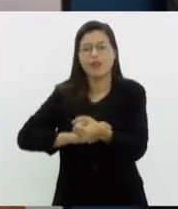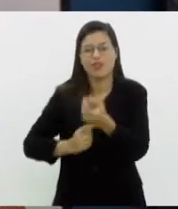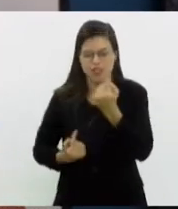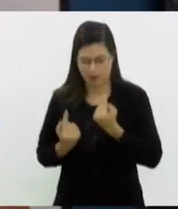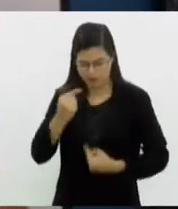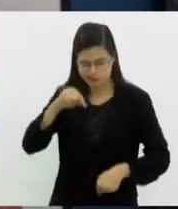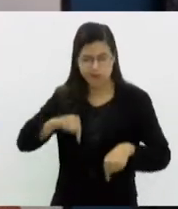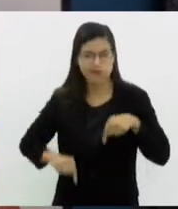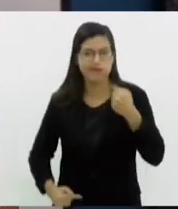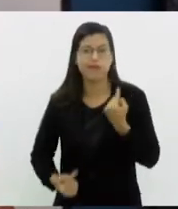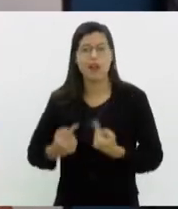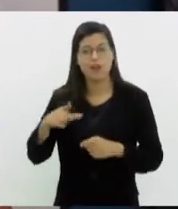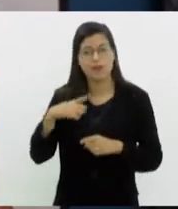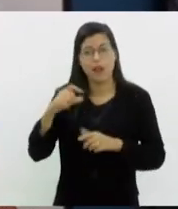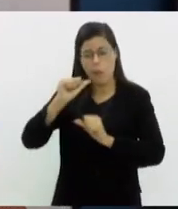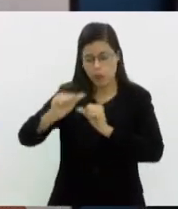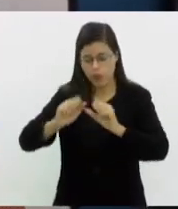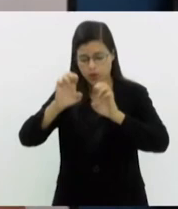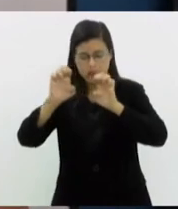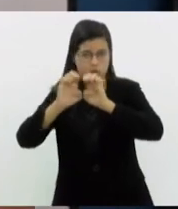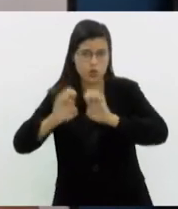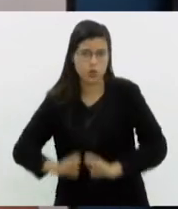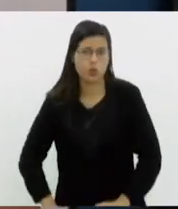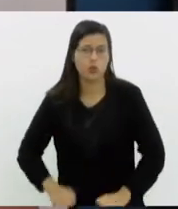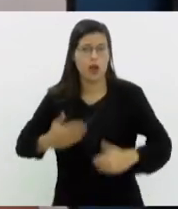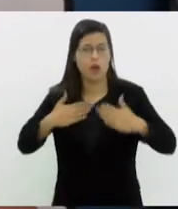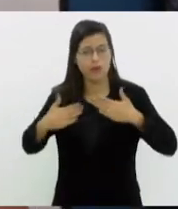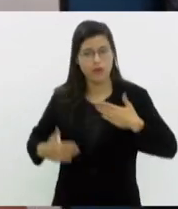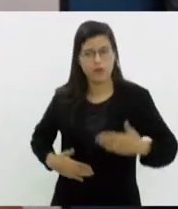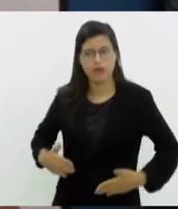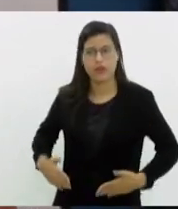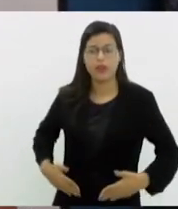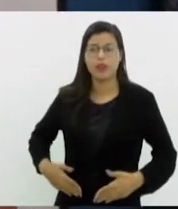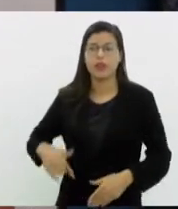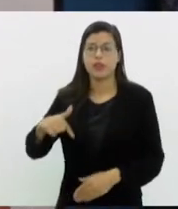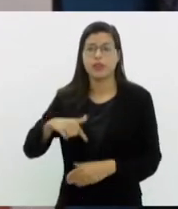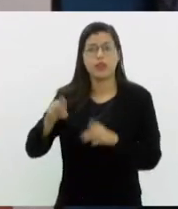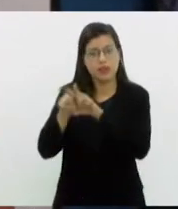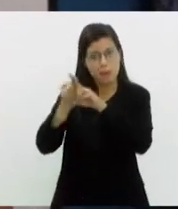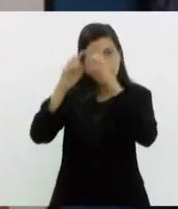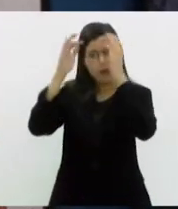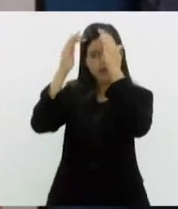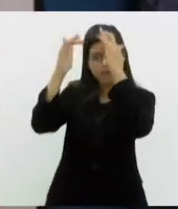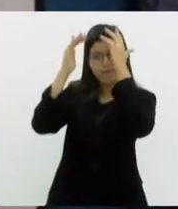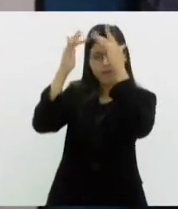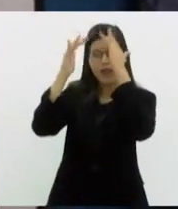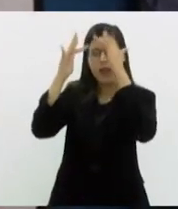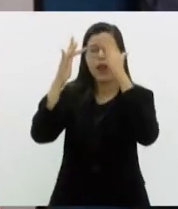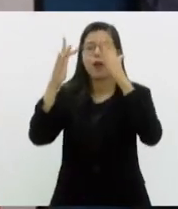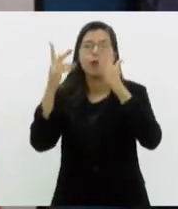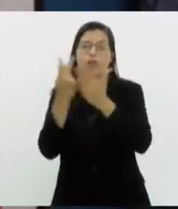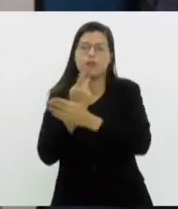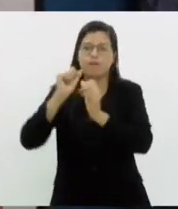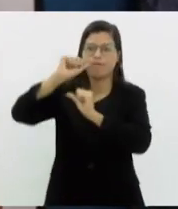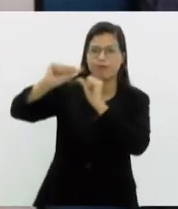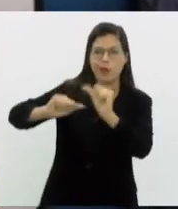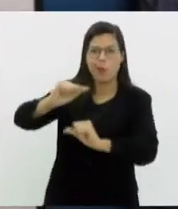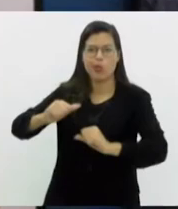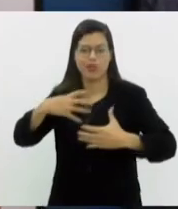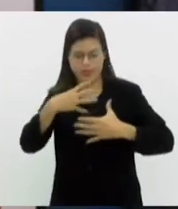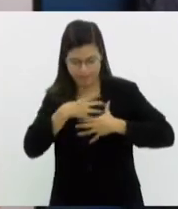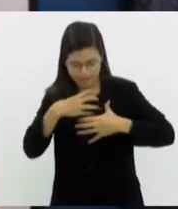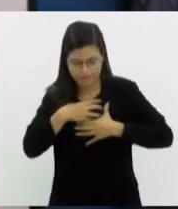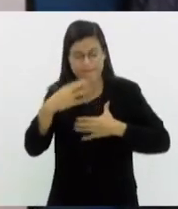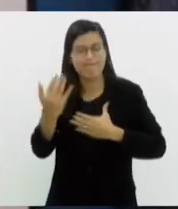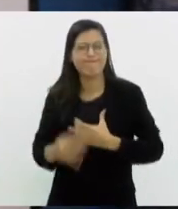alterações estruturais, físicas e funcionais a nível de cérebro, realmente, que causam essas alterações sensoriais de